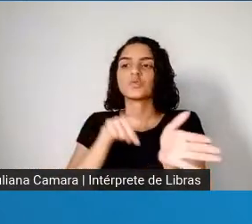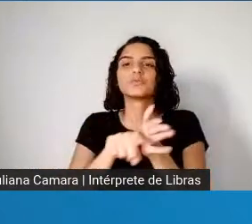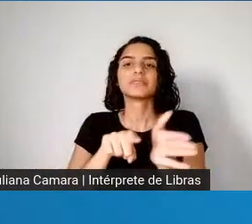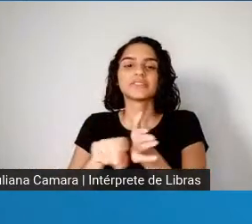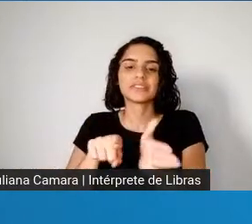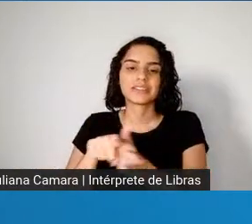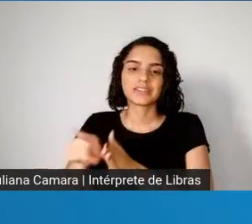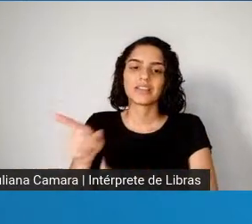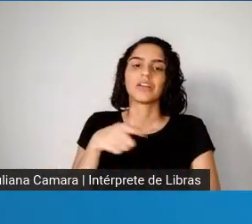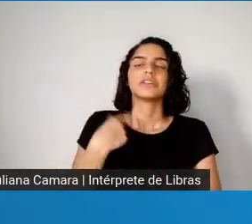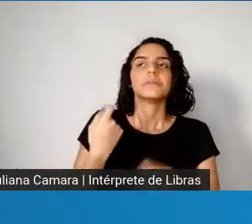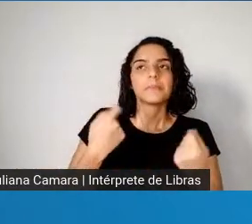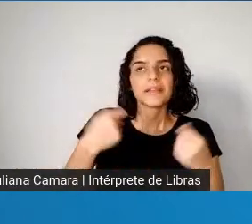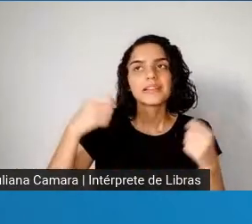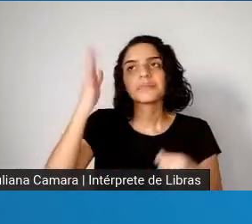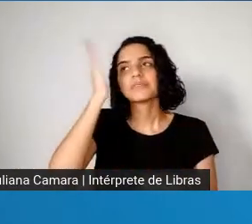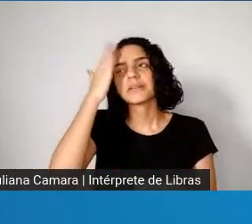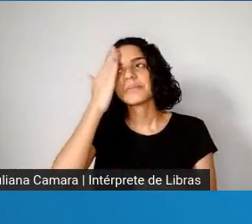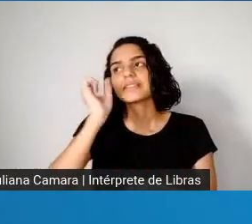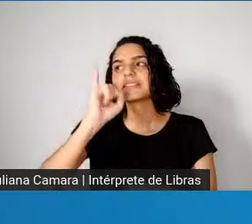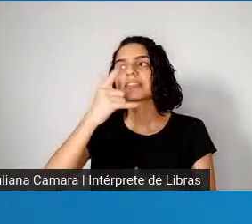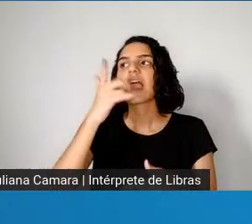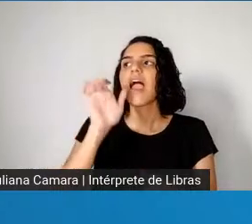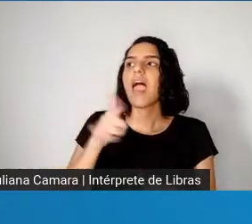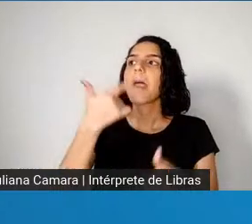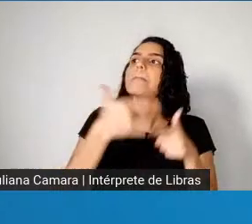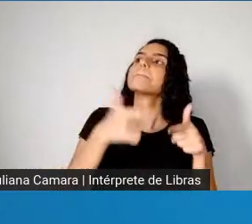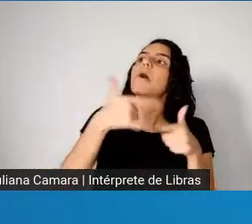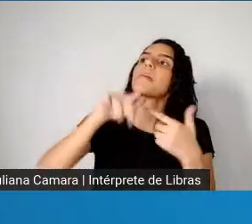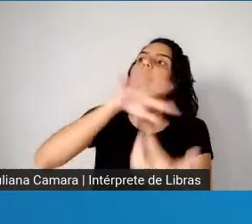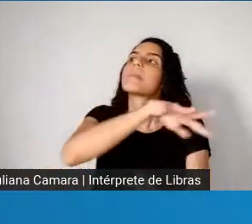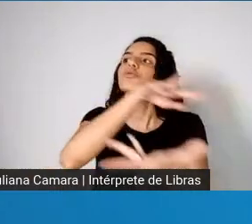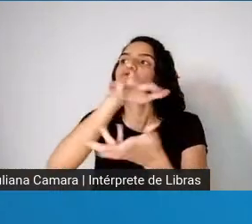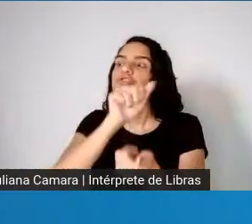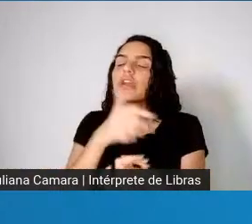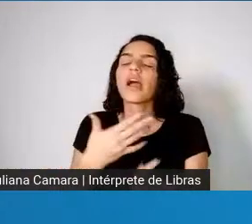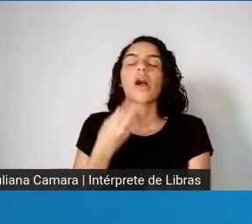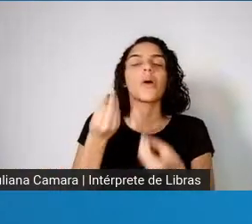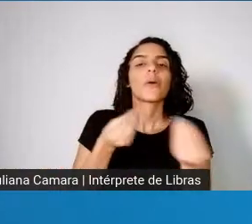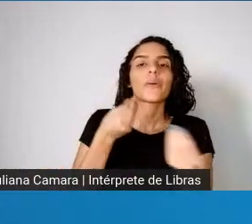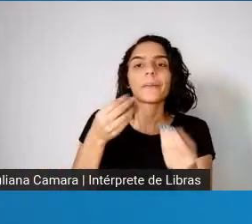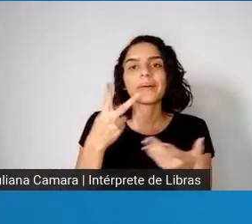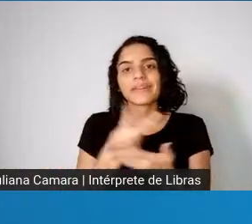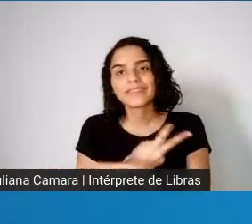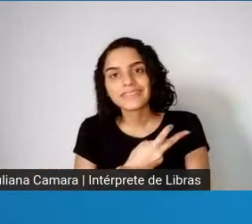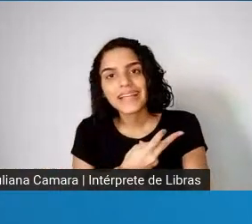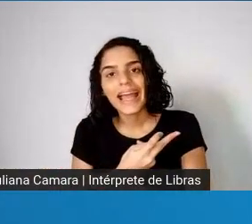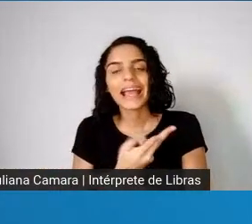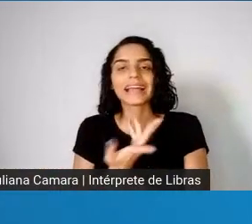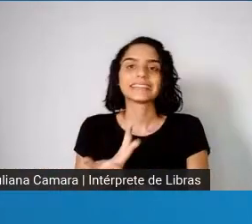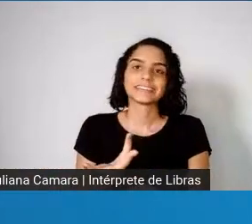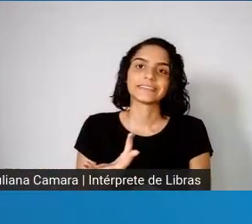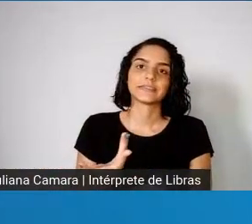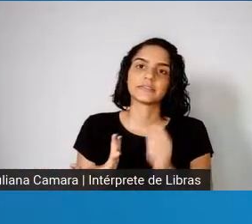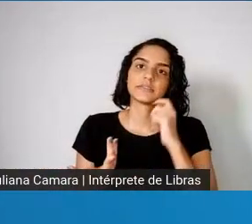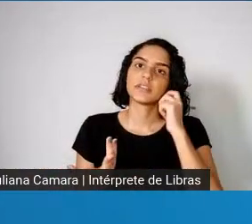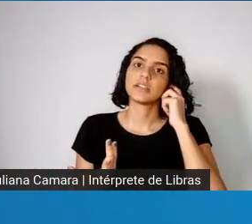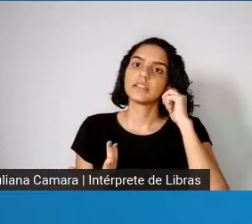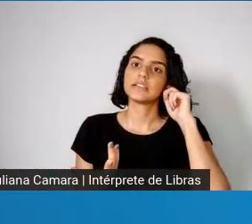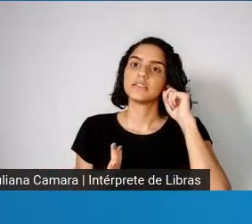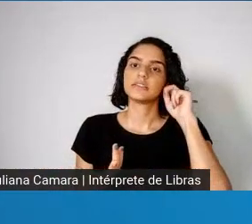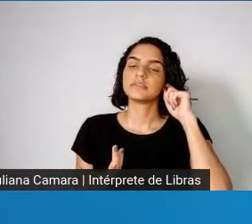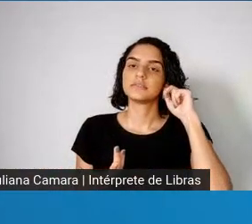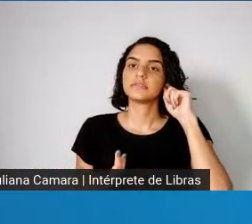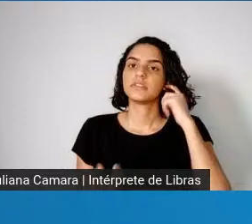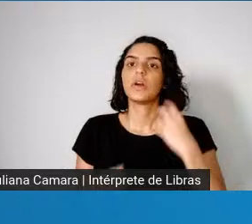se o problema é global, como que o Anthony Fosse passa a ser a pessoa que fala para o mundo. Ele